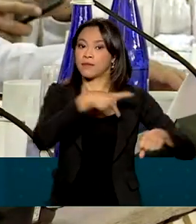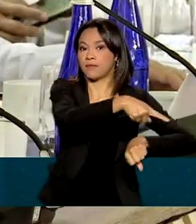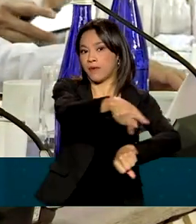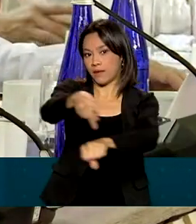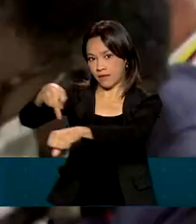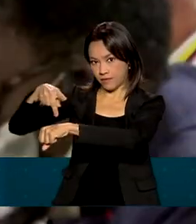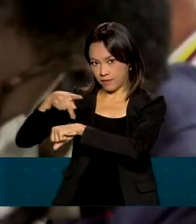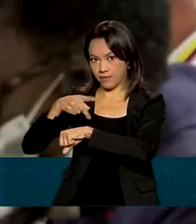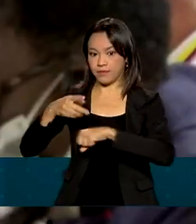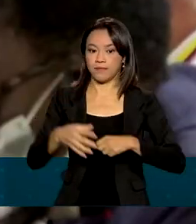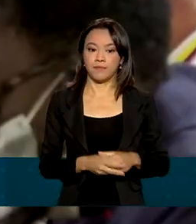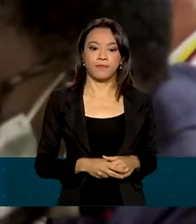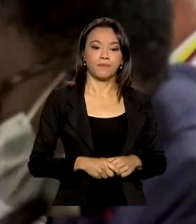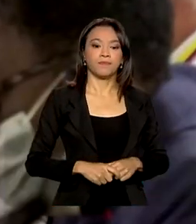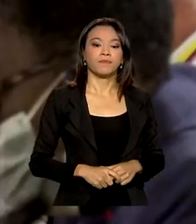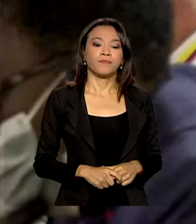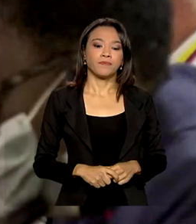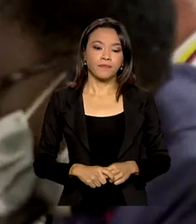do Suriname.